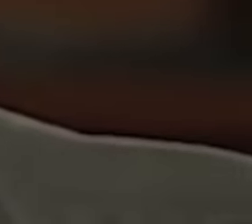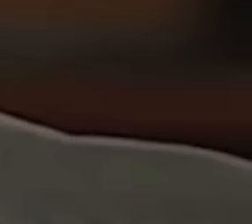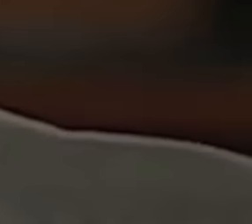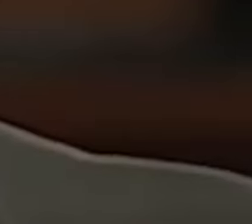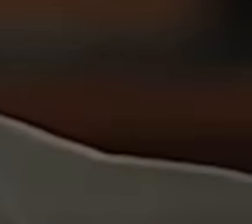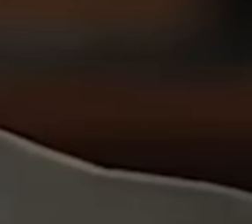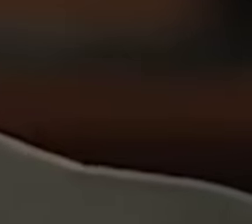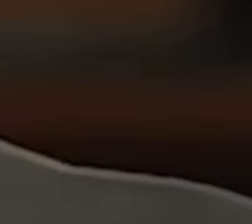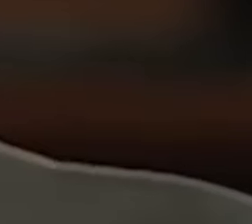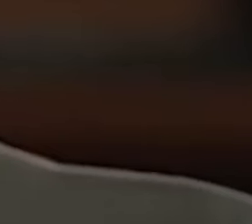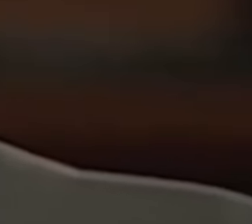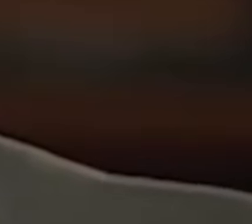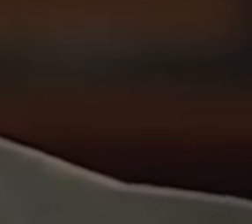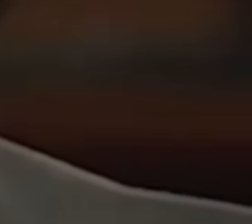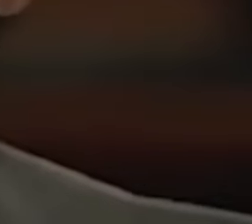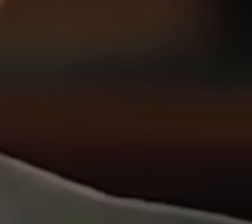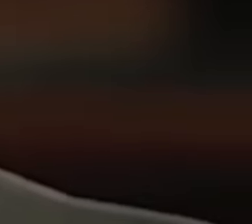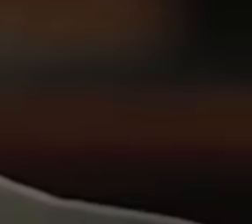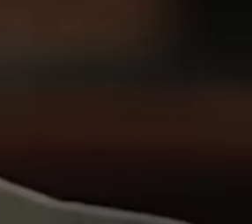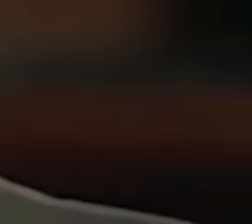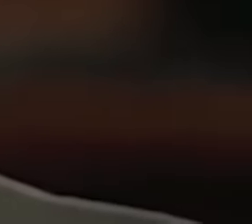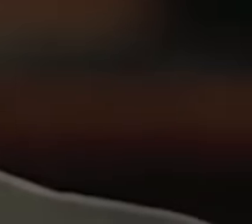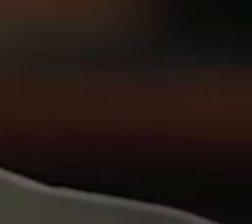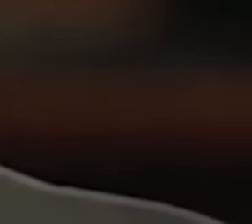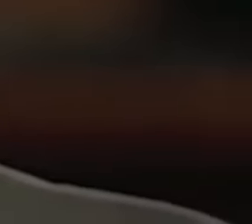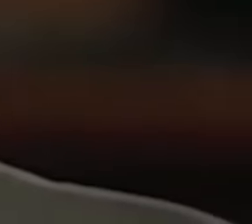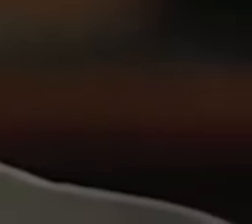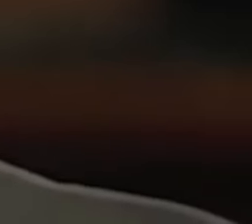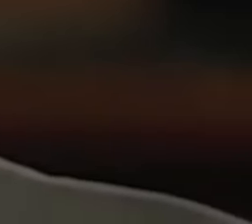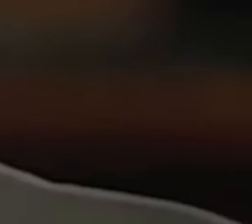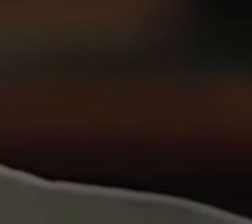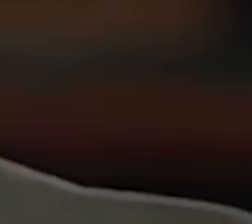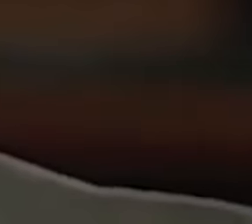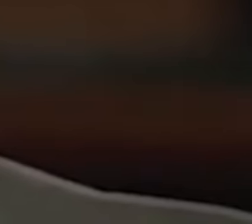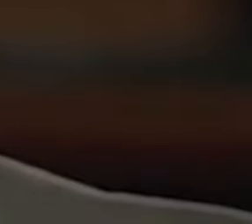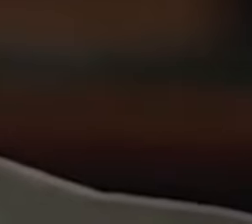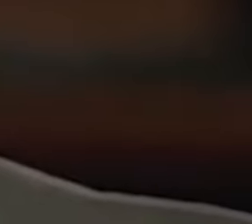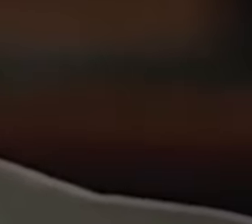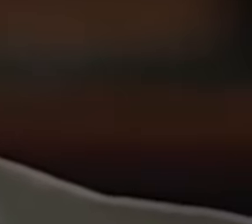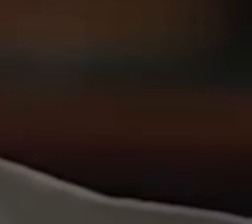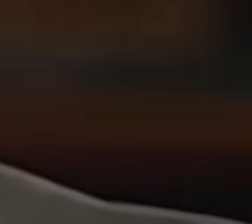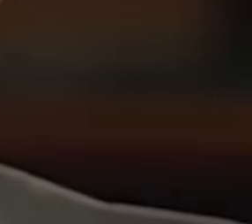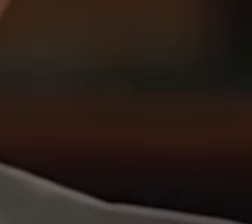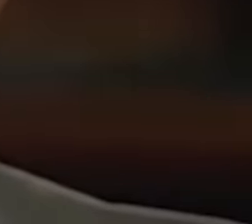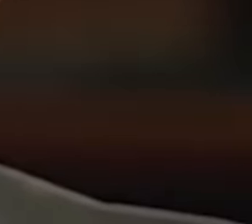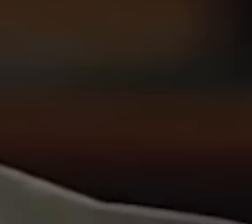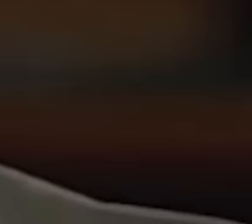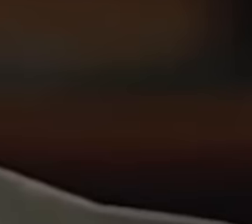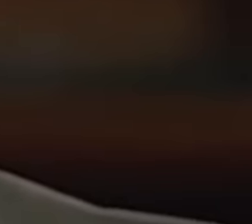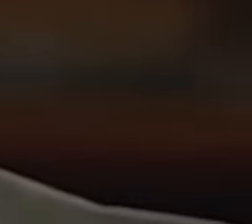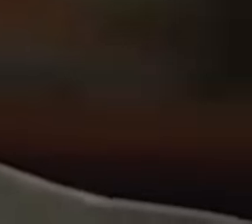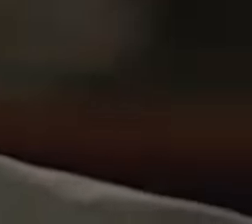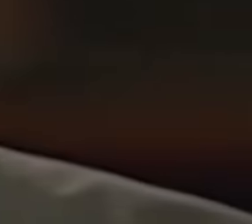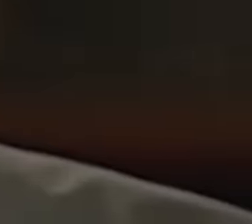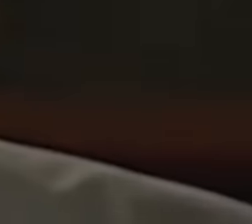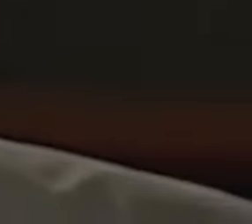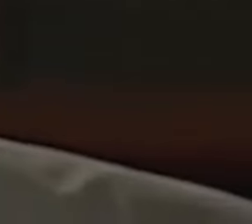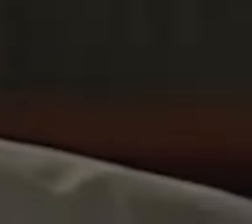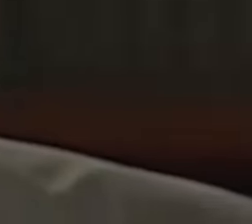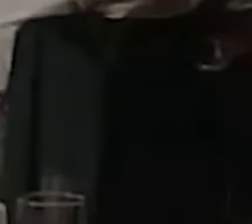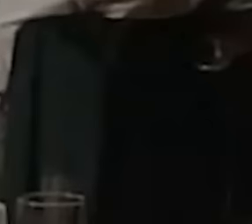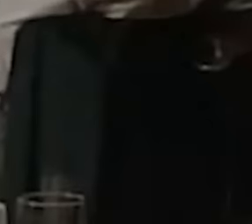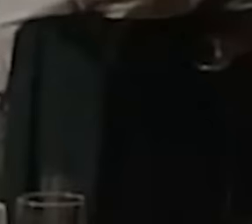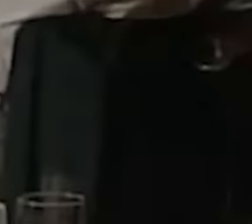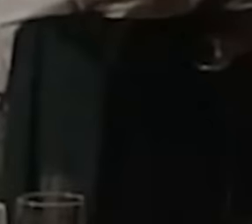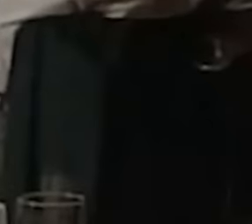idealizo o outro de alguma forma acabo transformando de alguma forma acabo obrigando